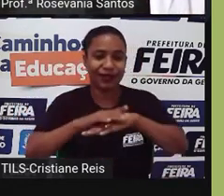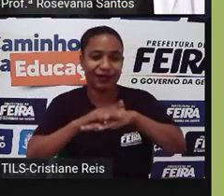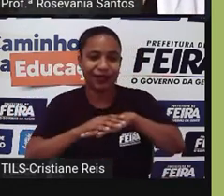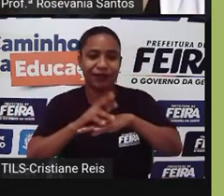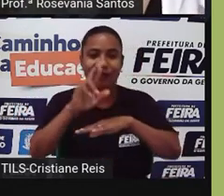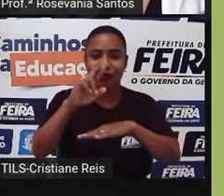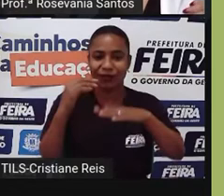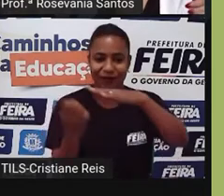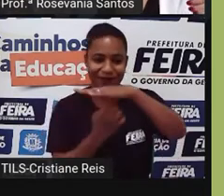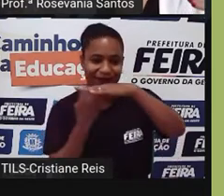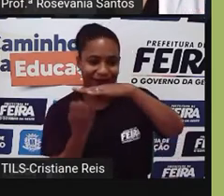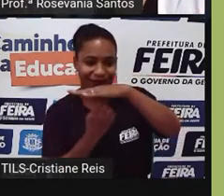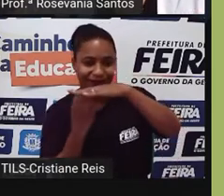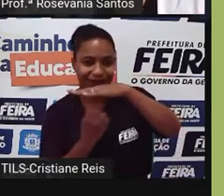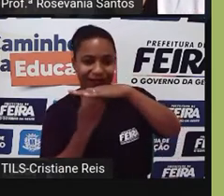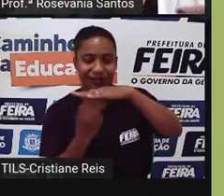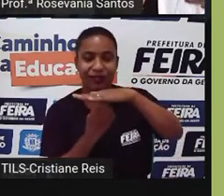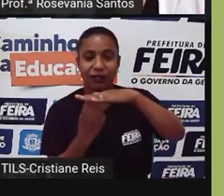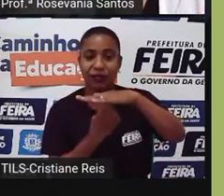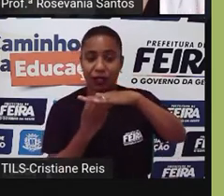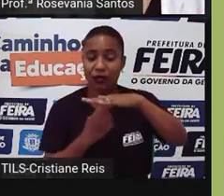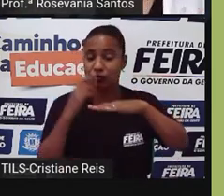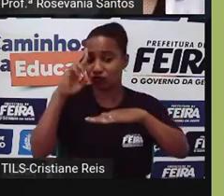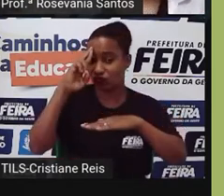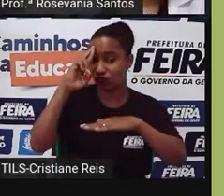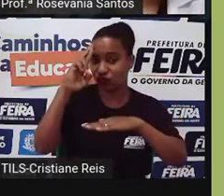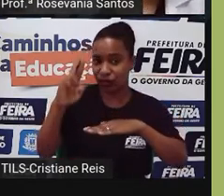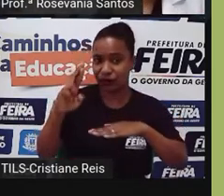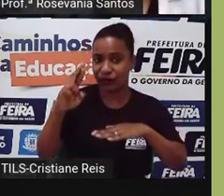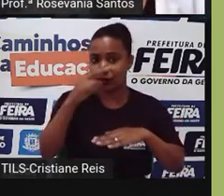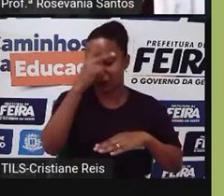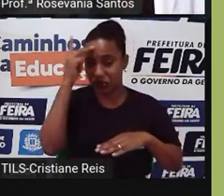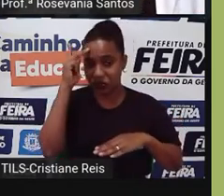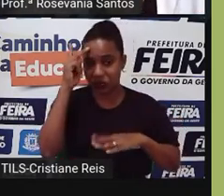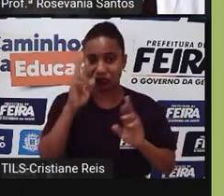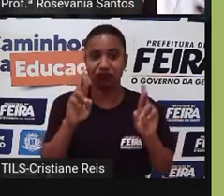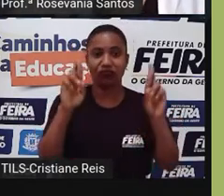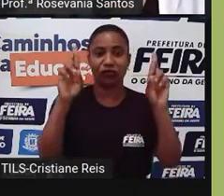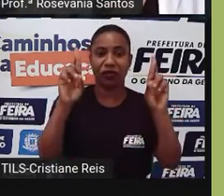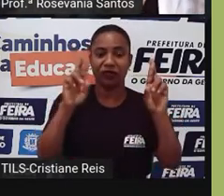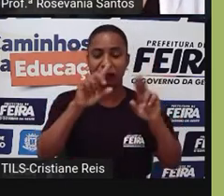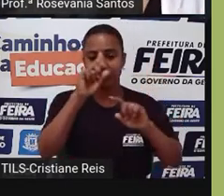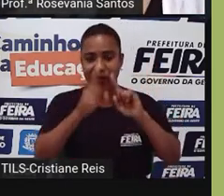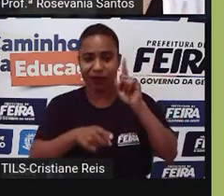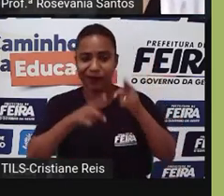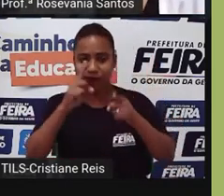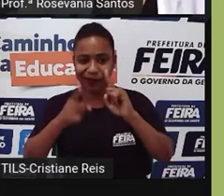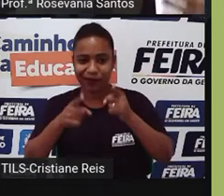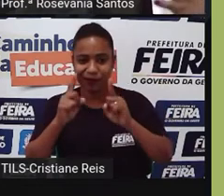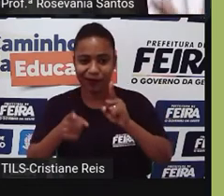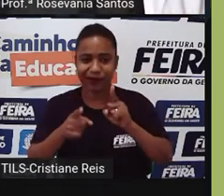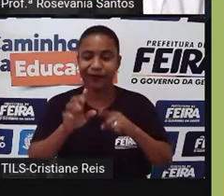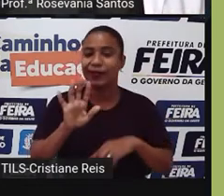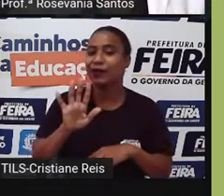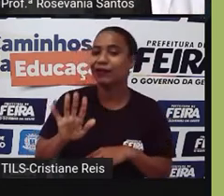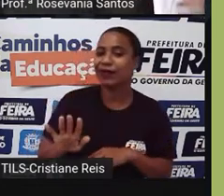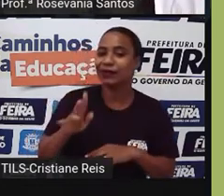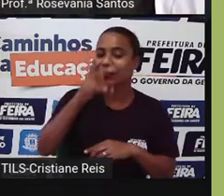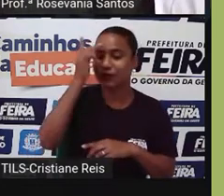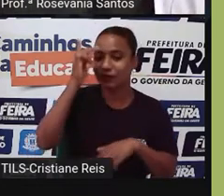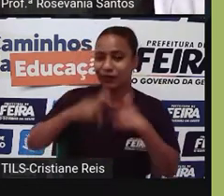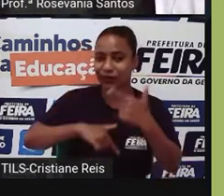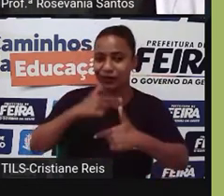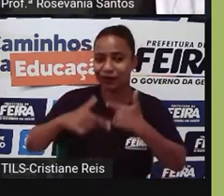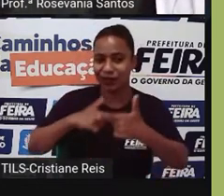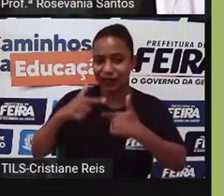das empresas, né, das pessoas que ditavam ali as regras. Aí os operários e os camponeses se